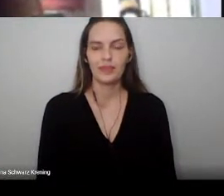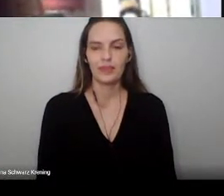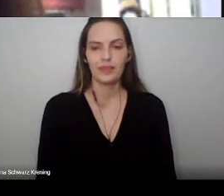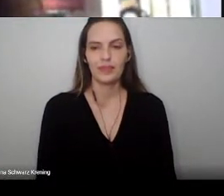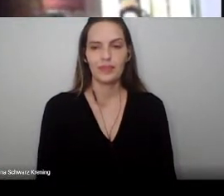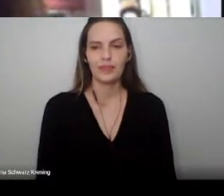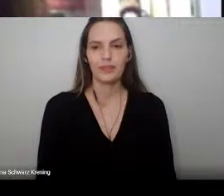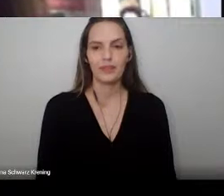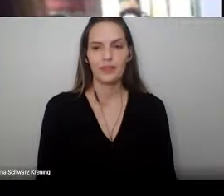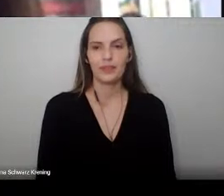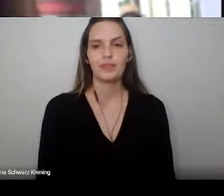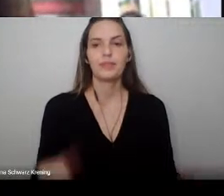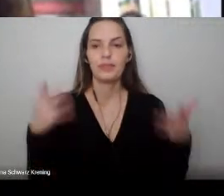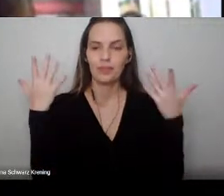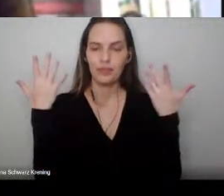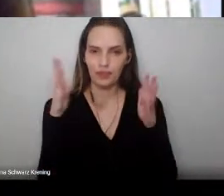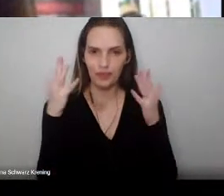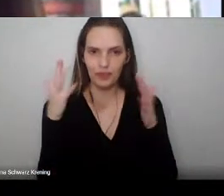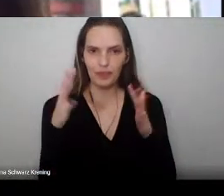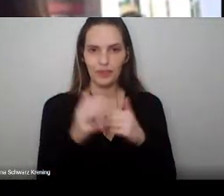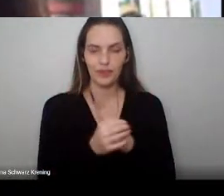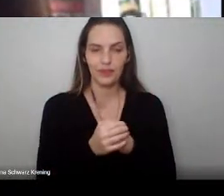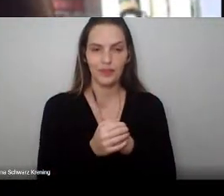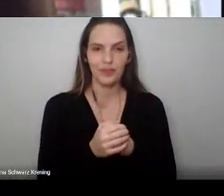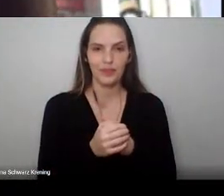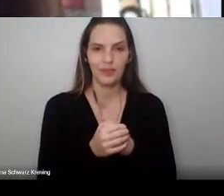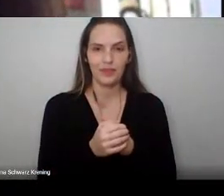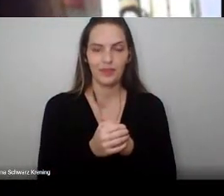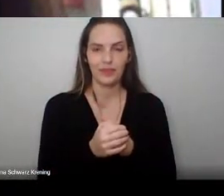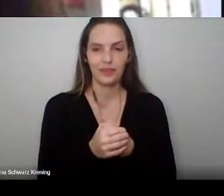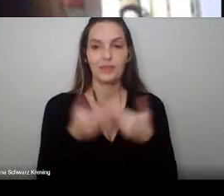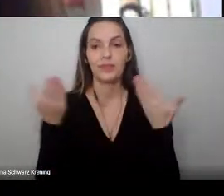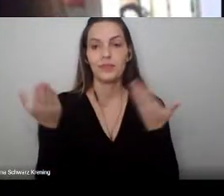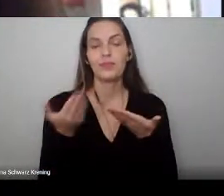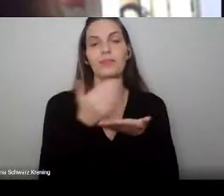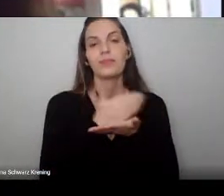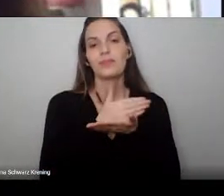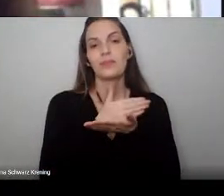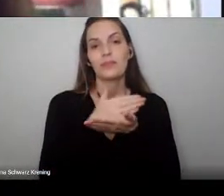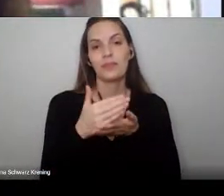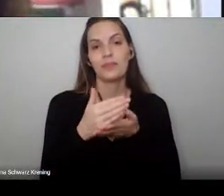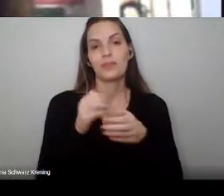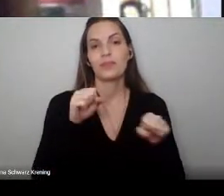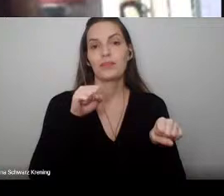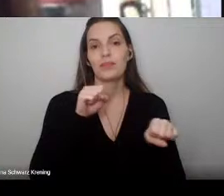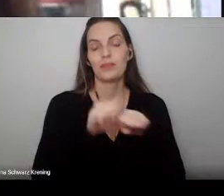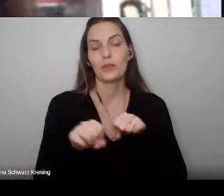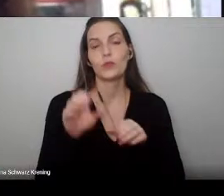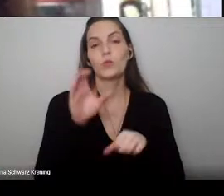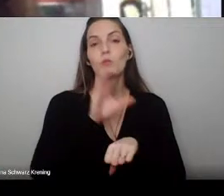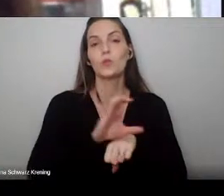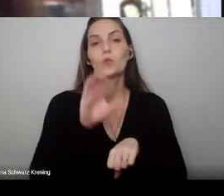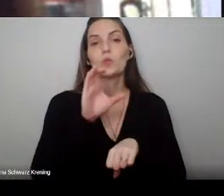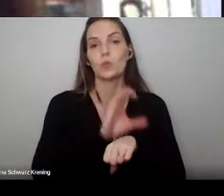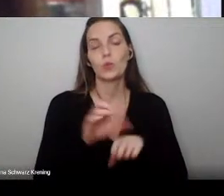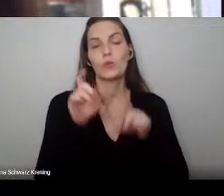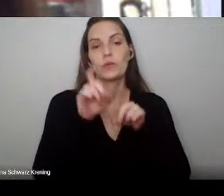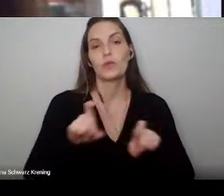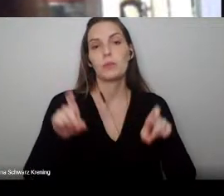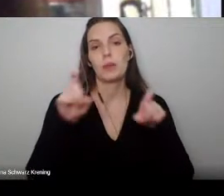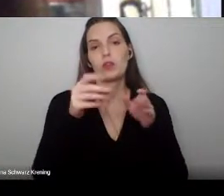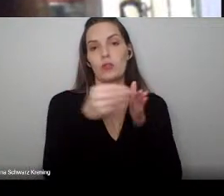Bom, parabéns. Vamos dar início à colação de grau do curso de informática biomédica.